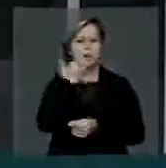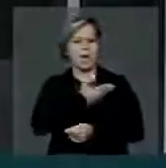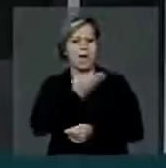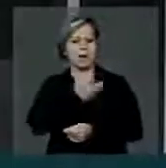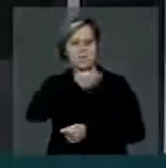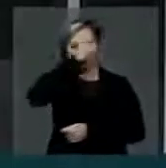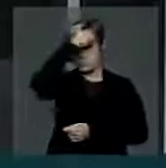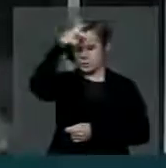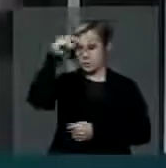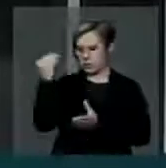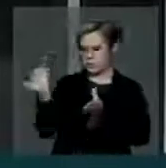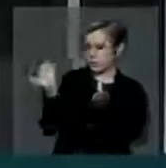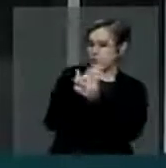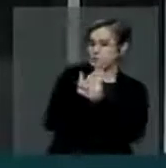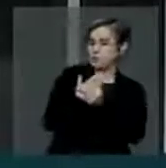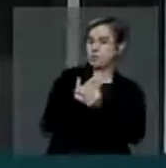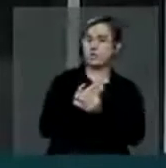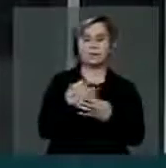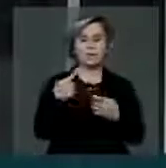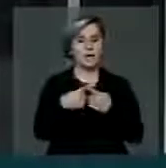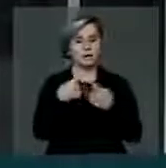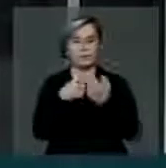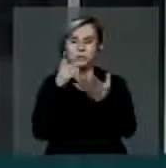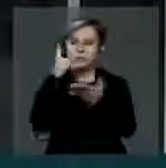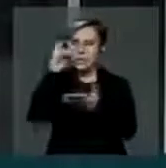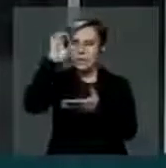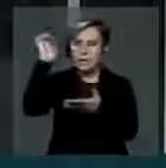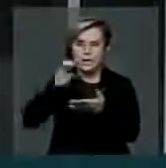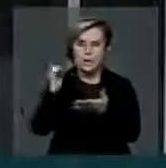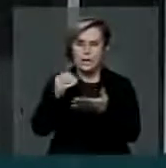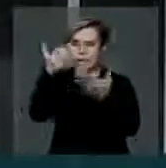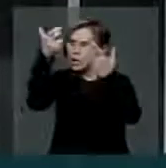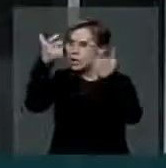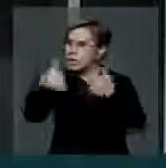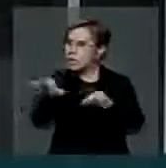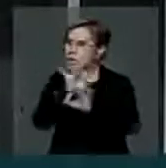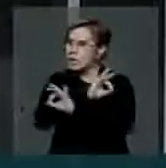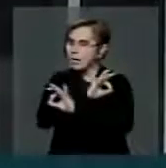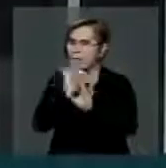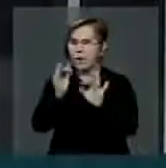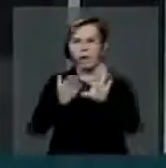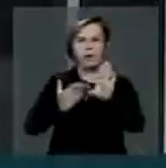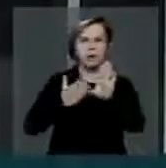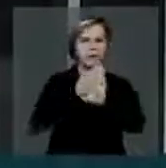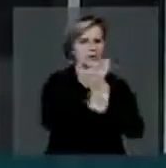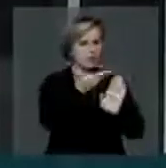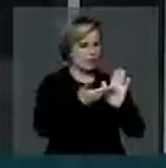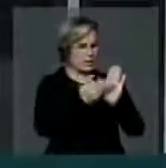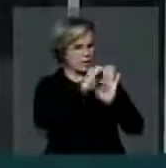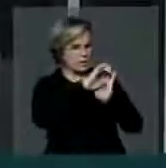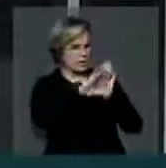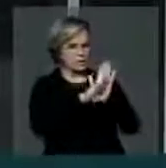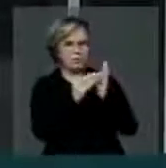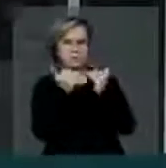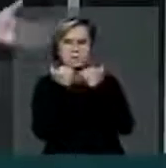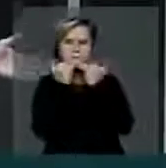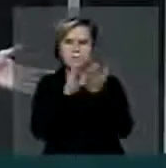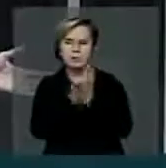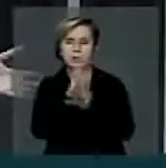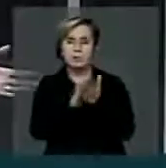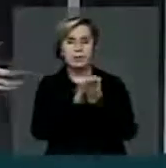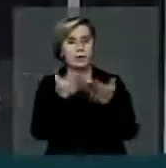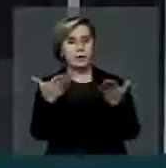de prefeitos processados, porque, deputada Érica, não se justifica aprovar essa emenda constitucional. Aí foi